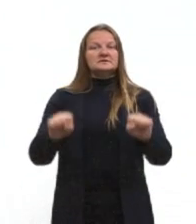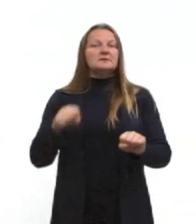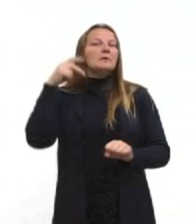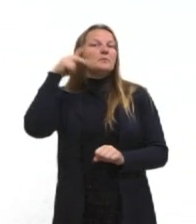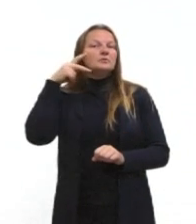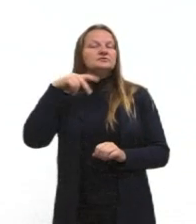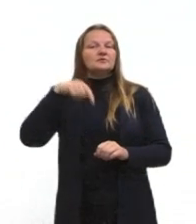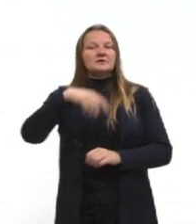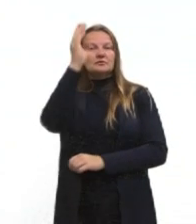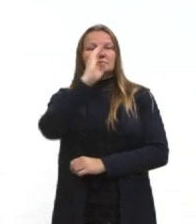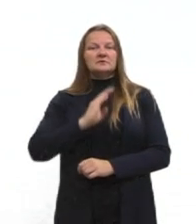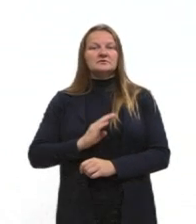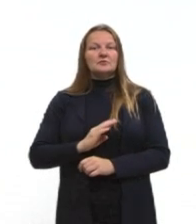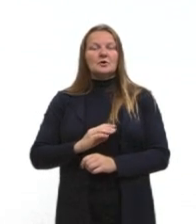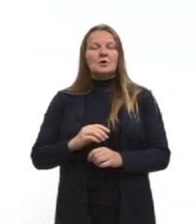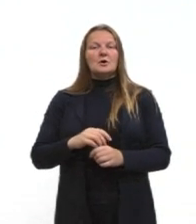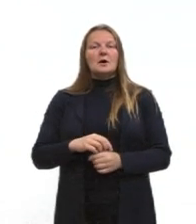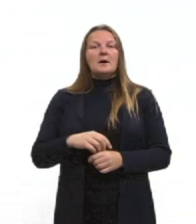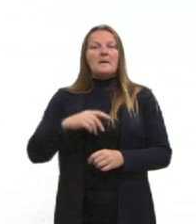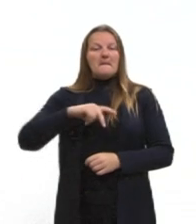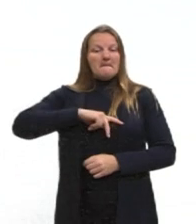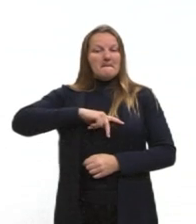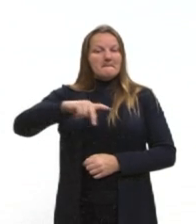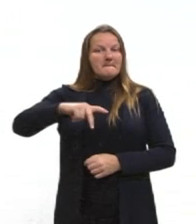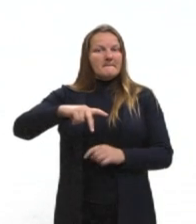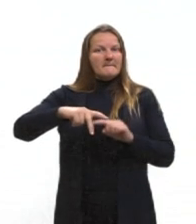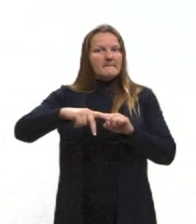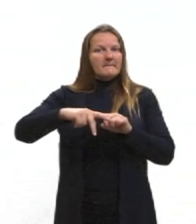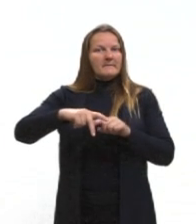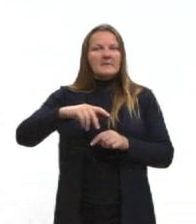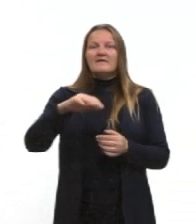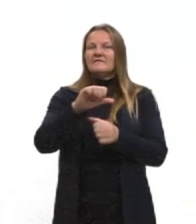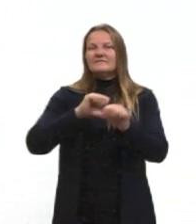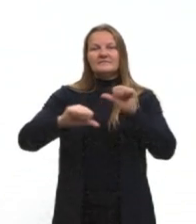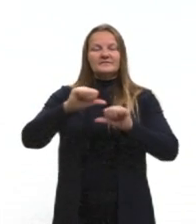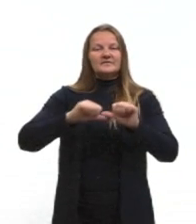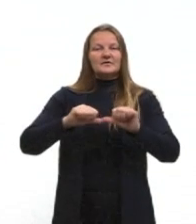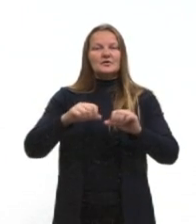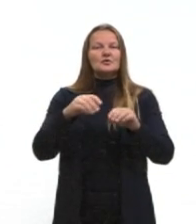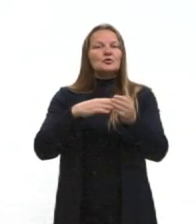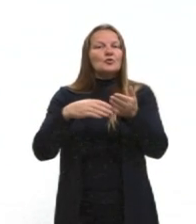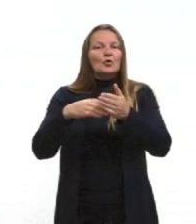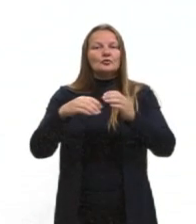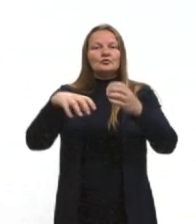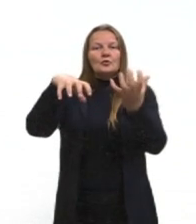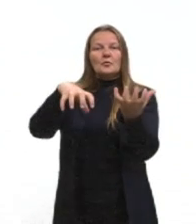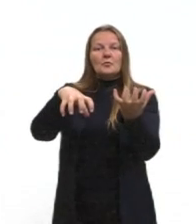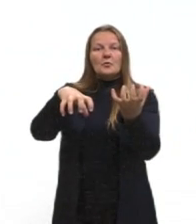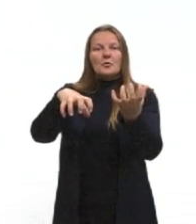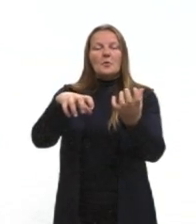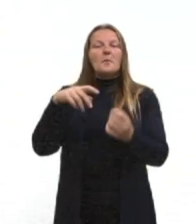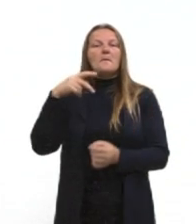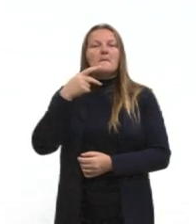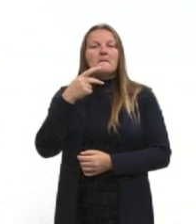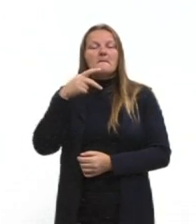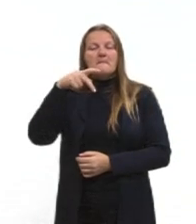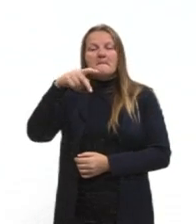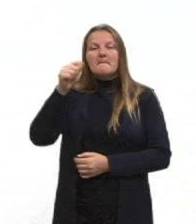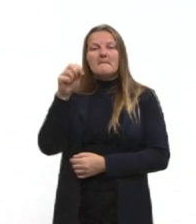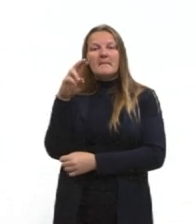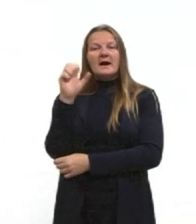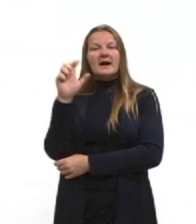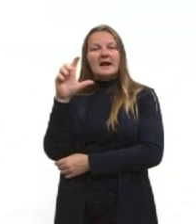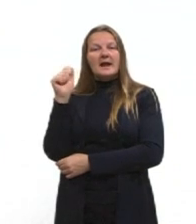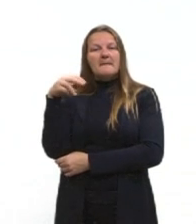Brasil. Ia deixar de ser um presidencialismo, ia virar um parlamentarismo. Então, o parlamento ia ter mais poder